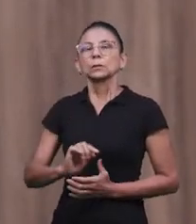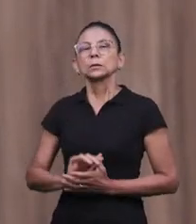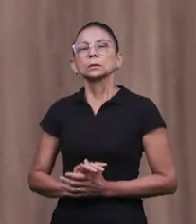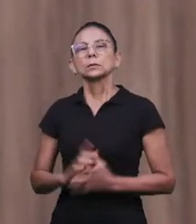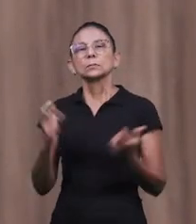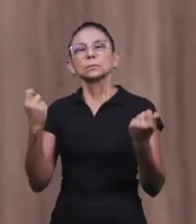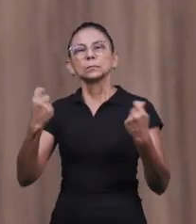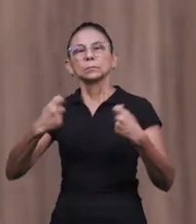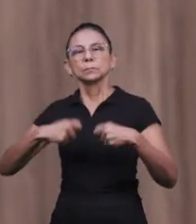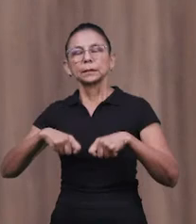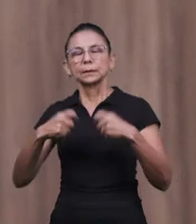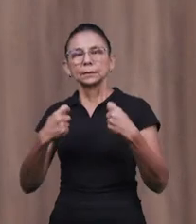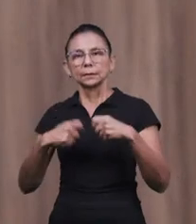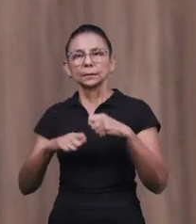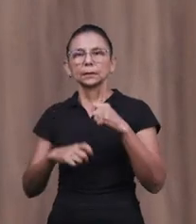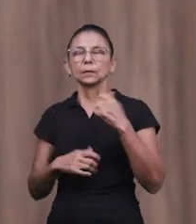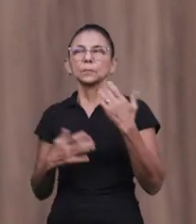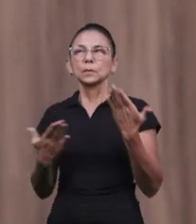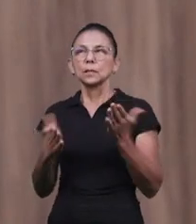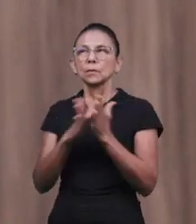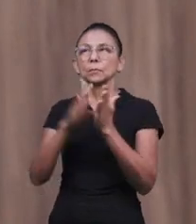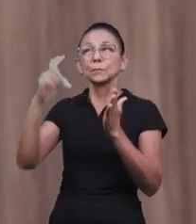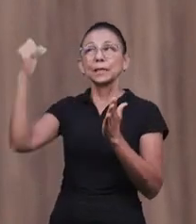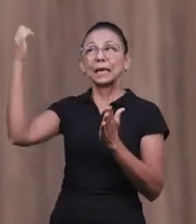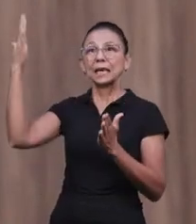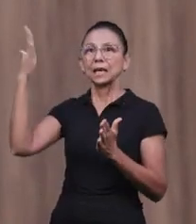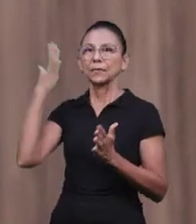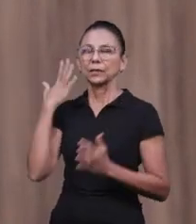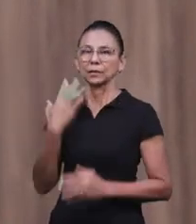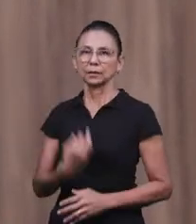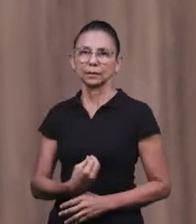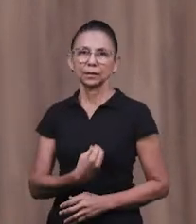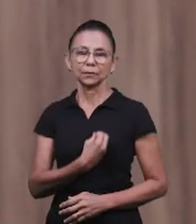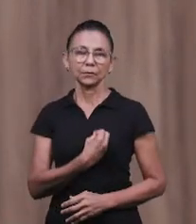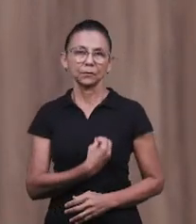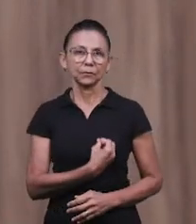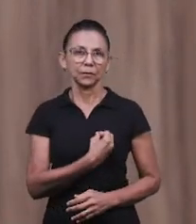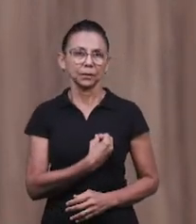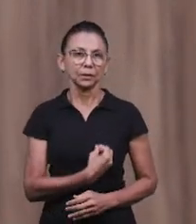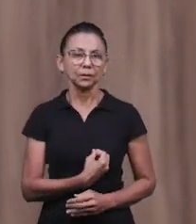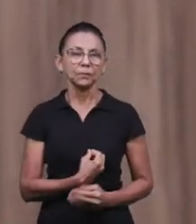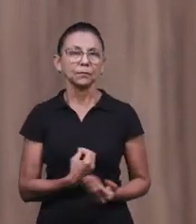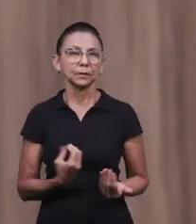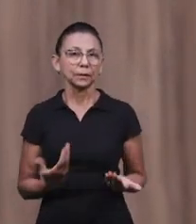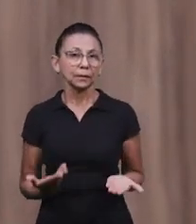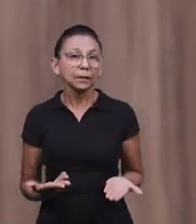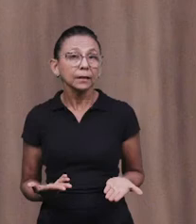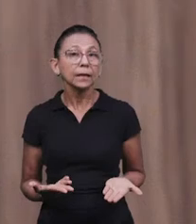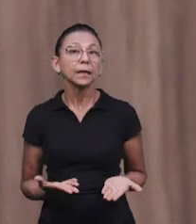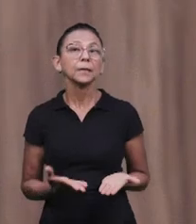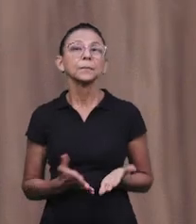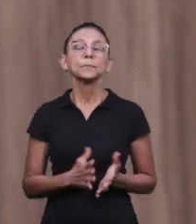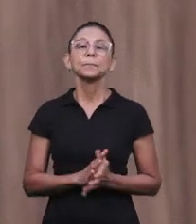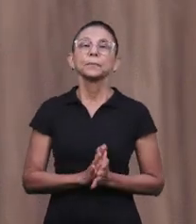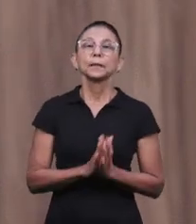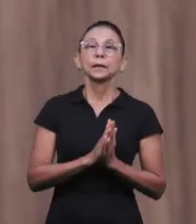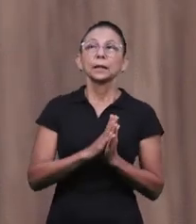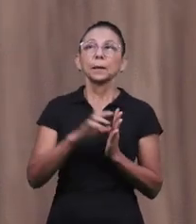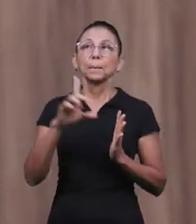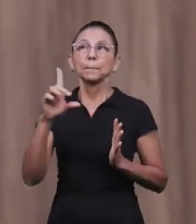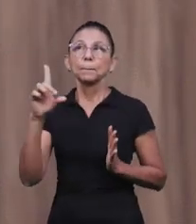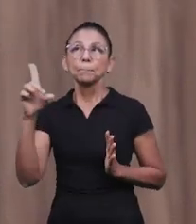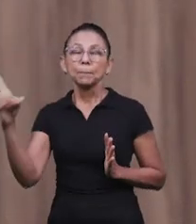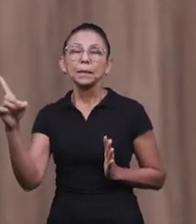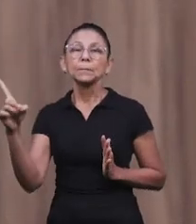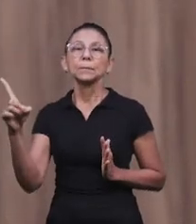buscar aquilo que é a palavra viva. E como a Bíblia tem esse tom, essa